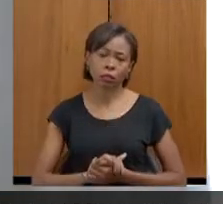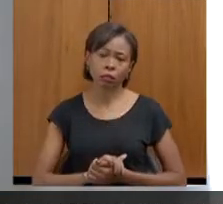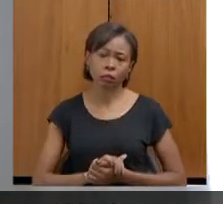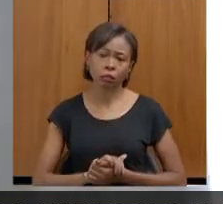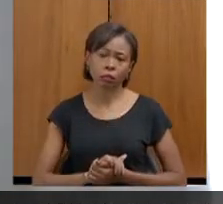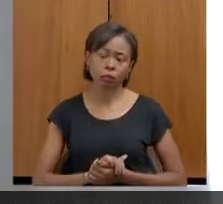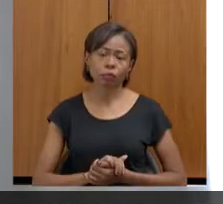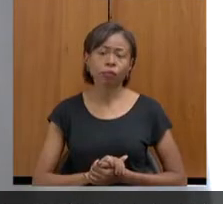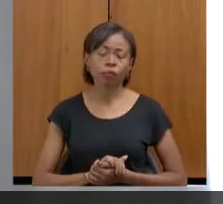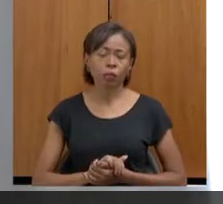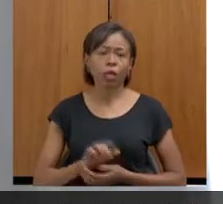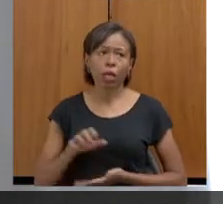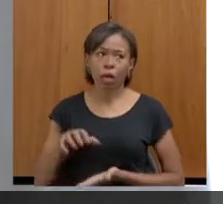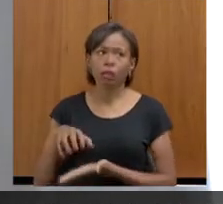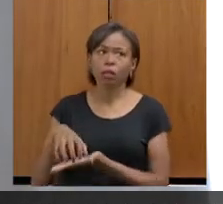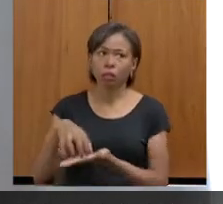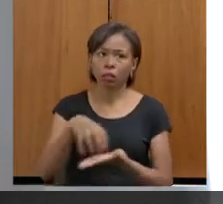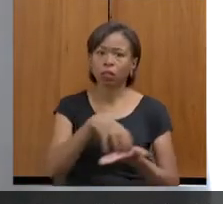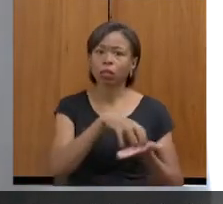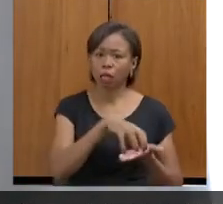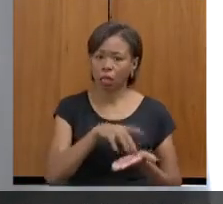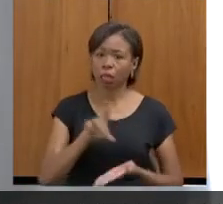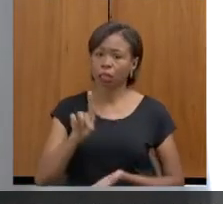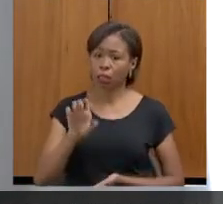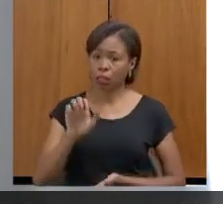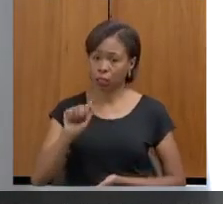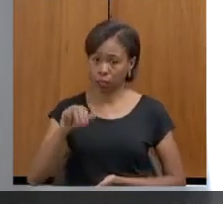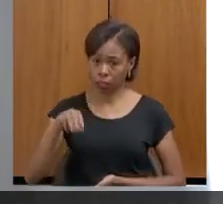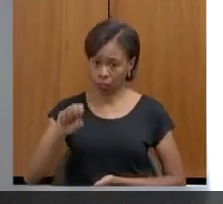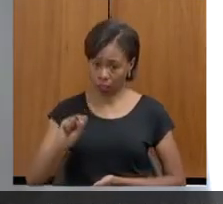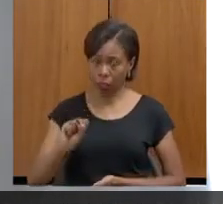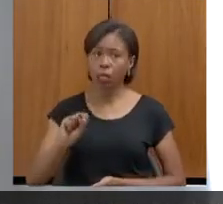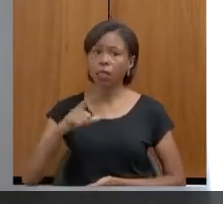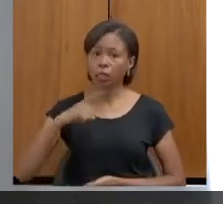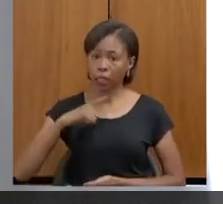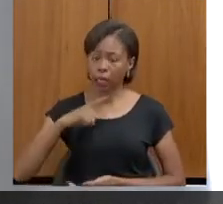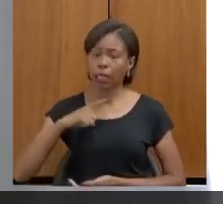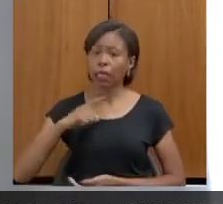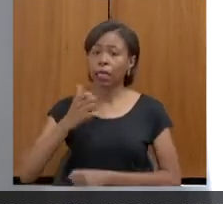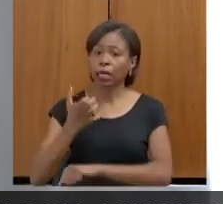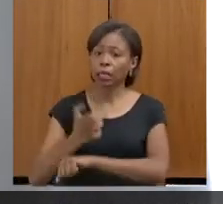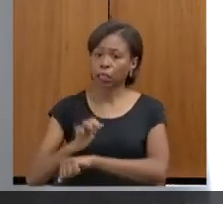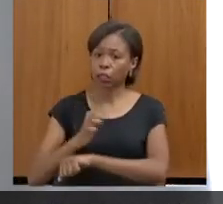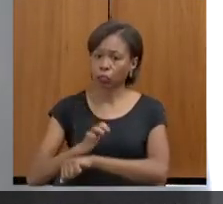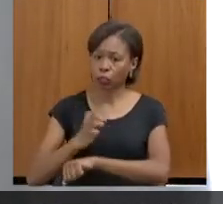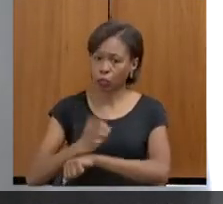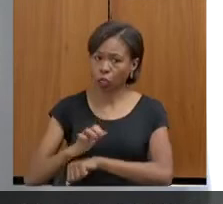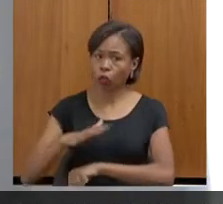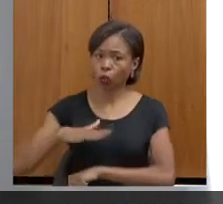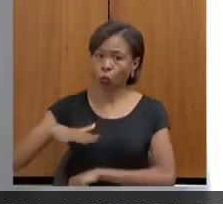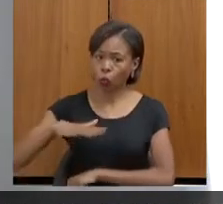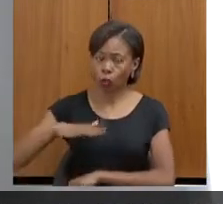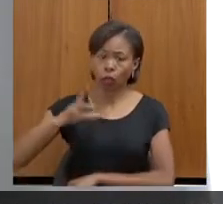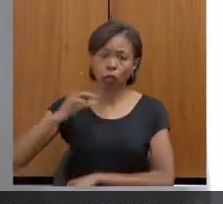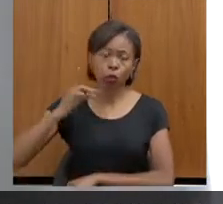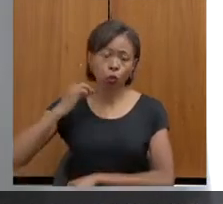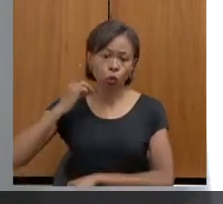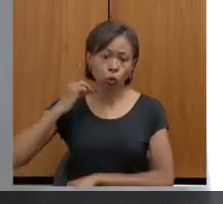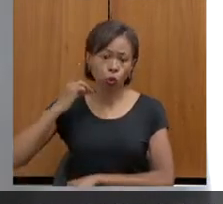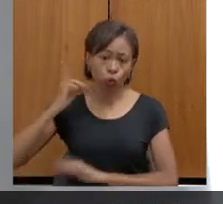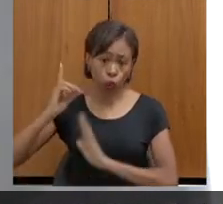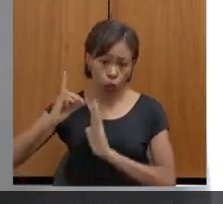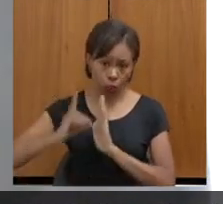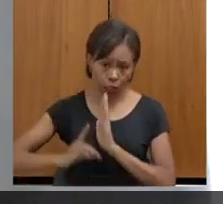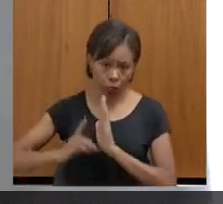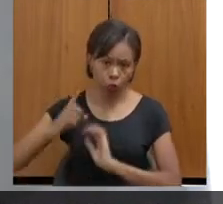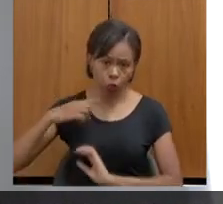nas DEANs também a gente tem estagiários, a gente tem nas DEANs estagiários de direito. No plantão, a gente teve